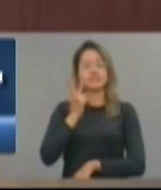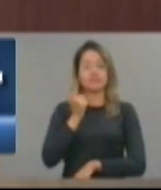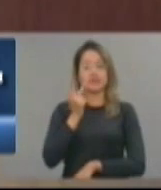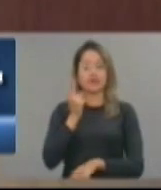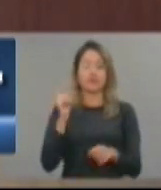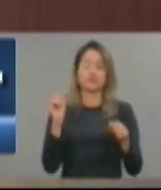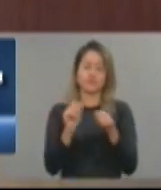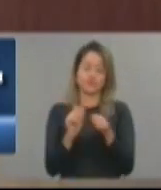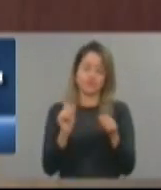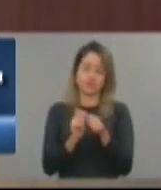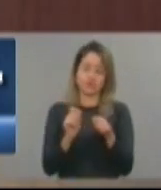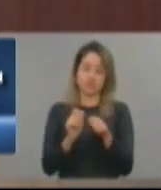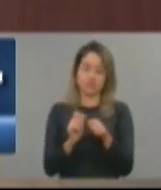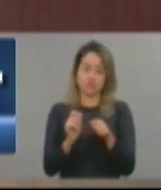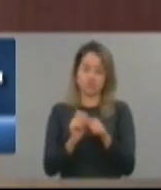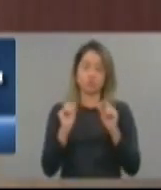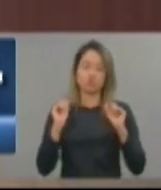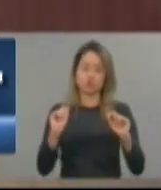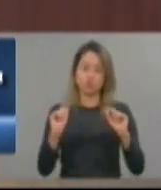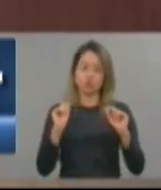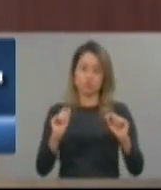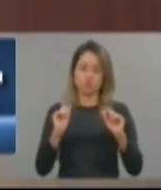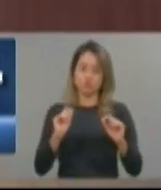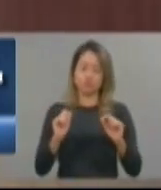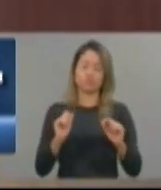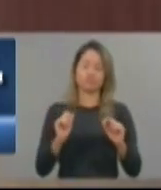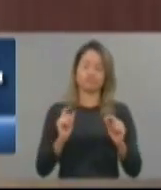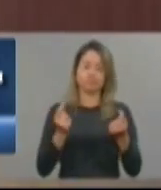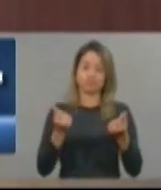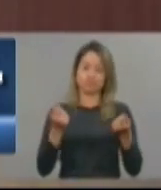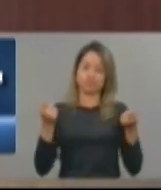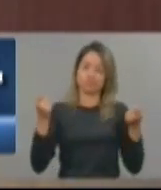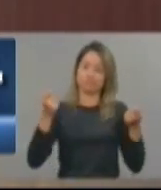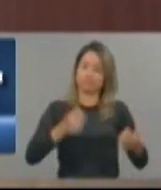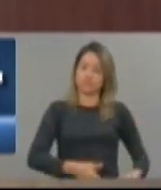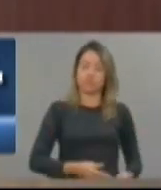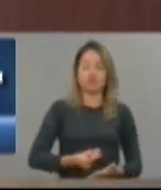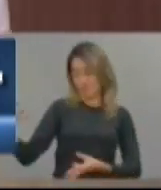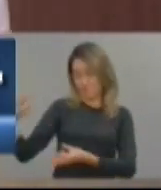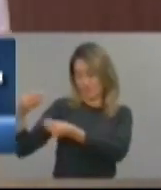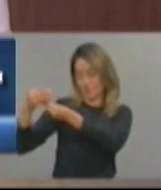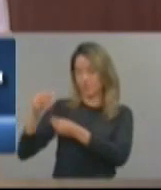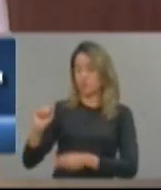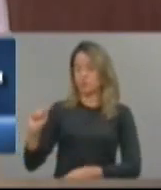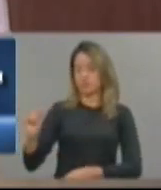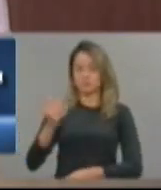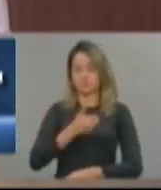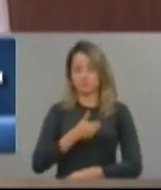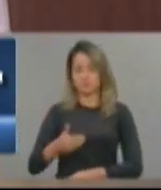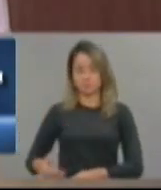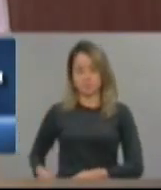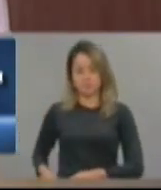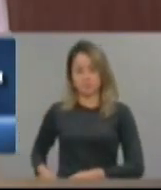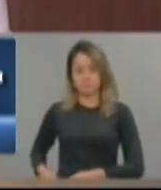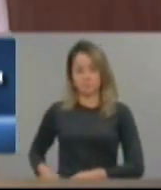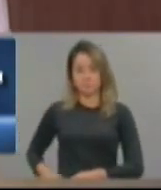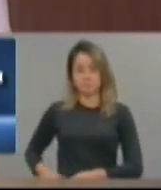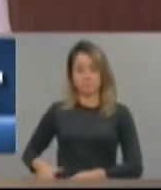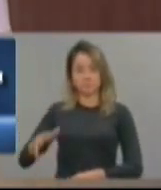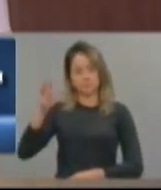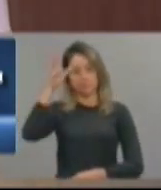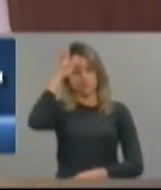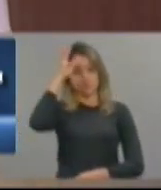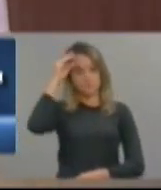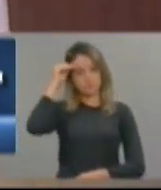dever de casa e investido bastante na área desde 2007. O governador Camilo Santana,